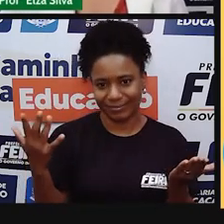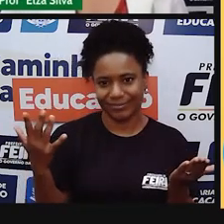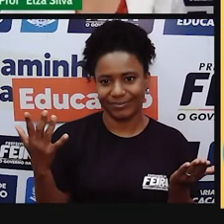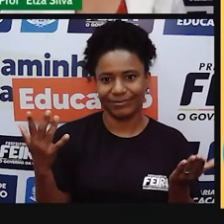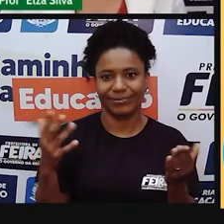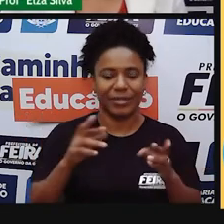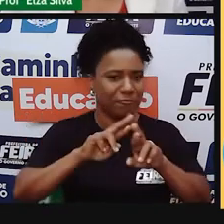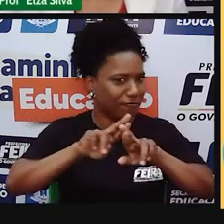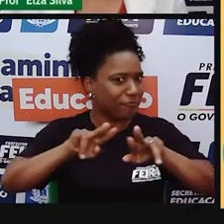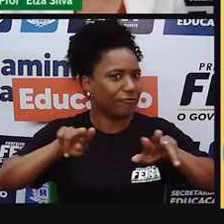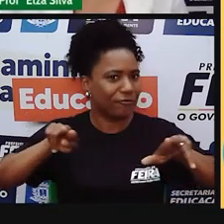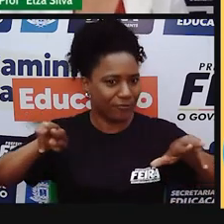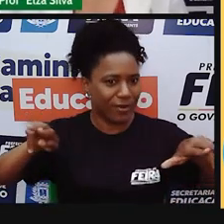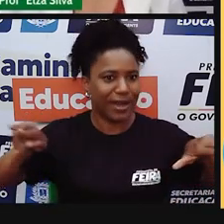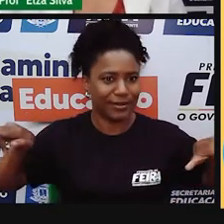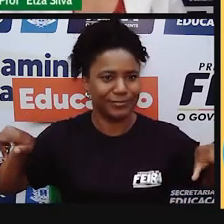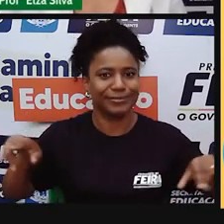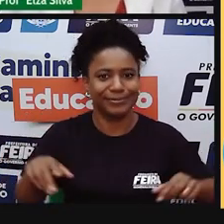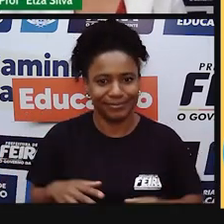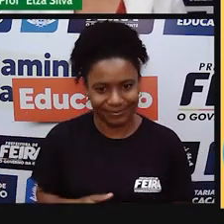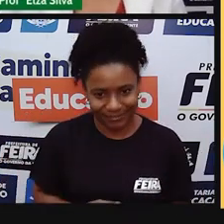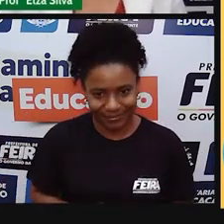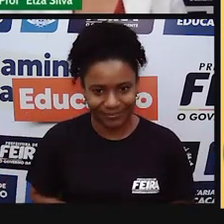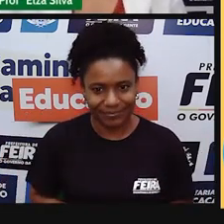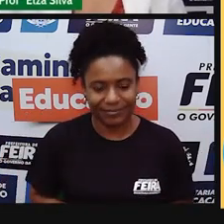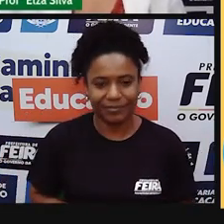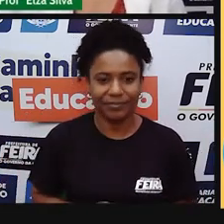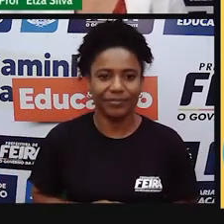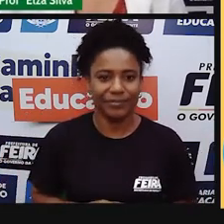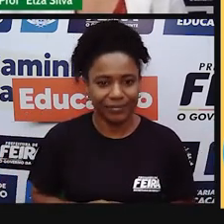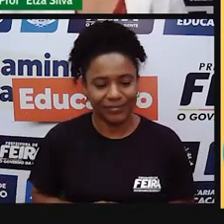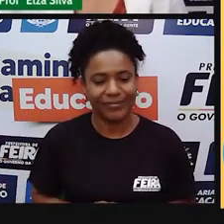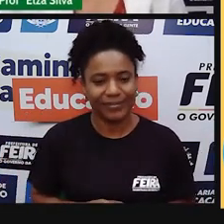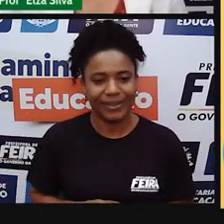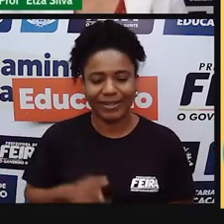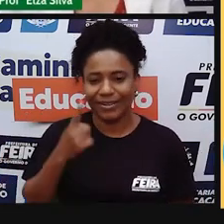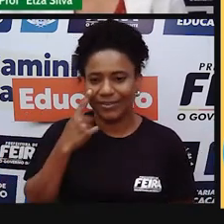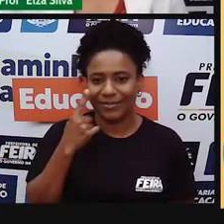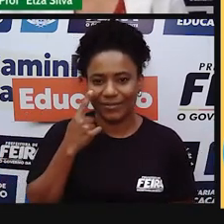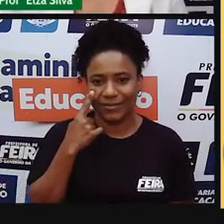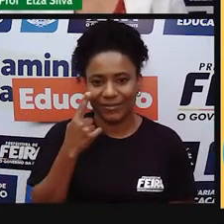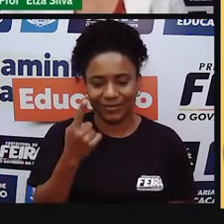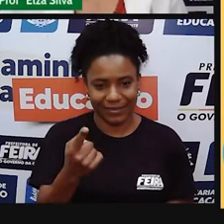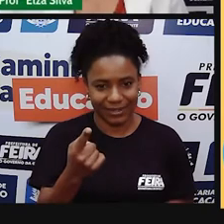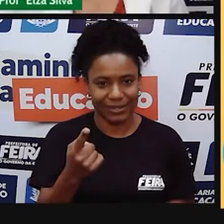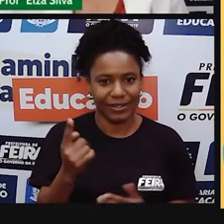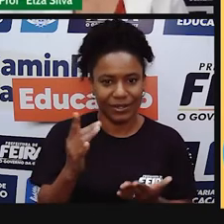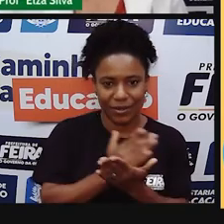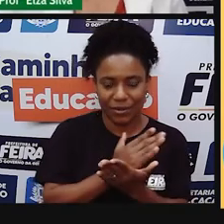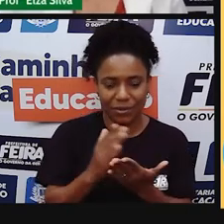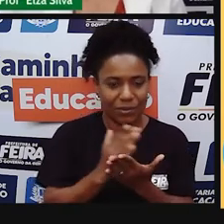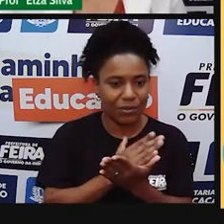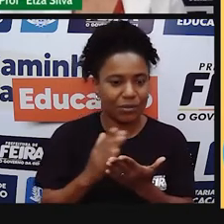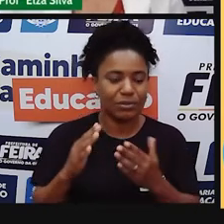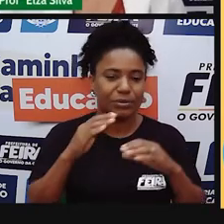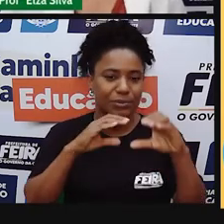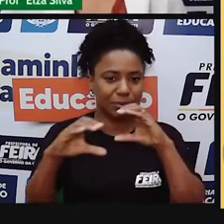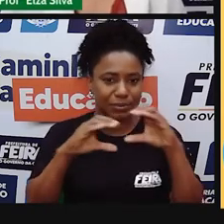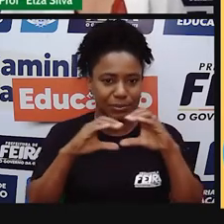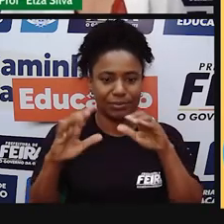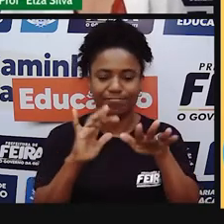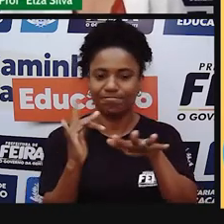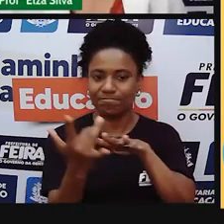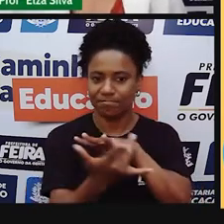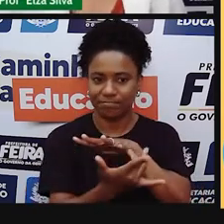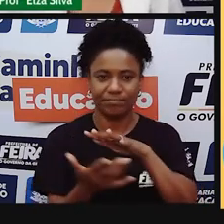and so on. E muito mais, né? Acredito que estejam alguns, alguns meios de comunicação